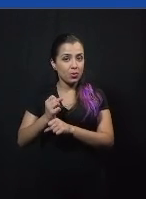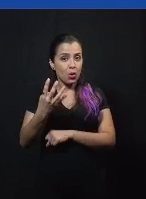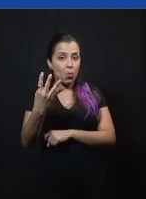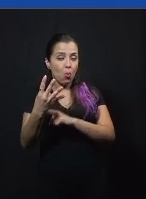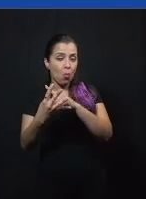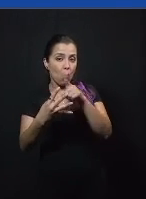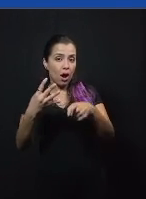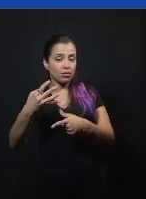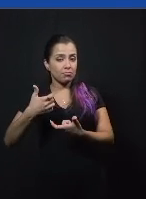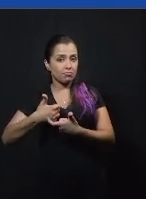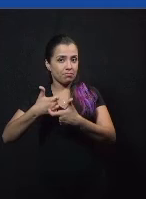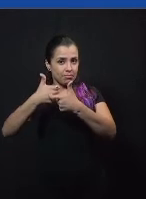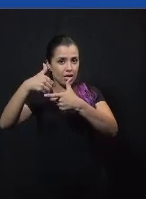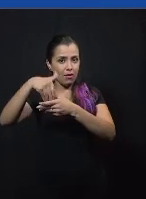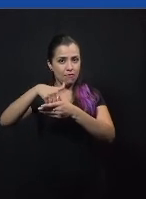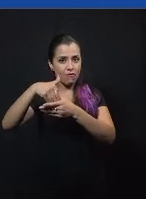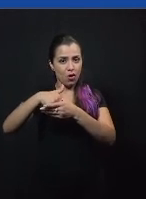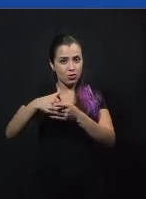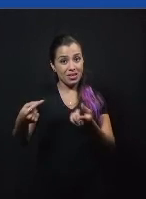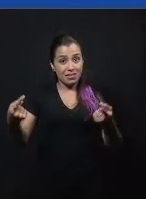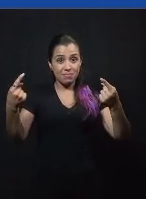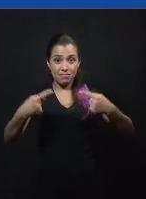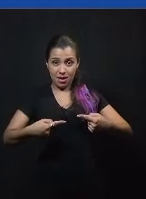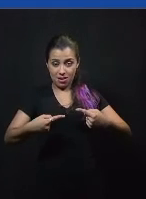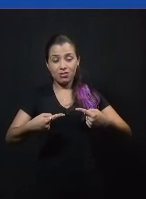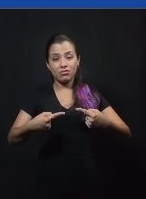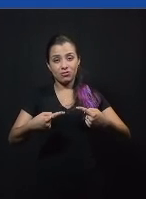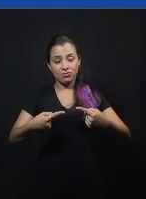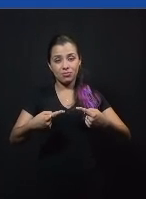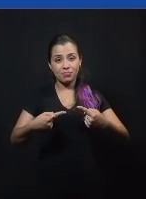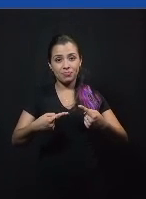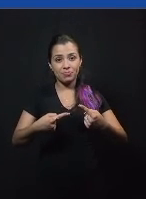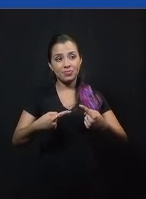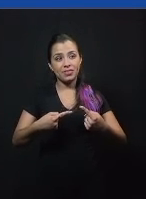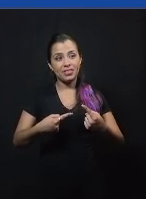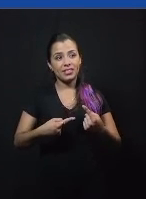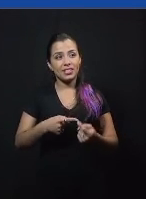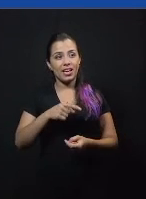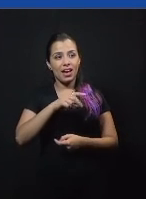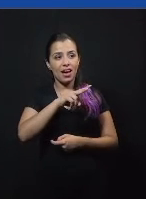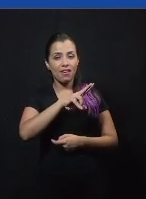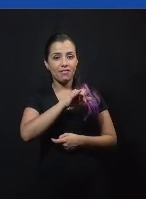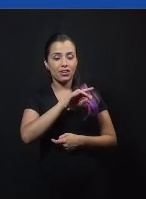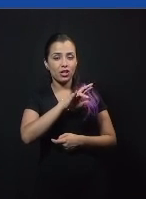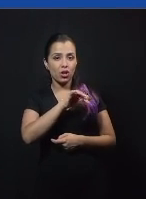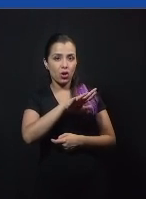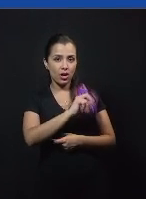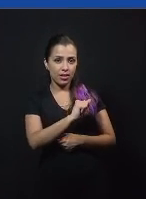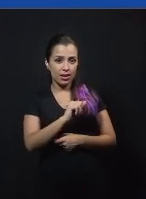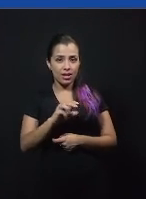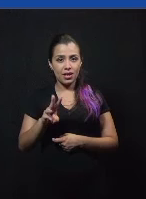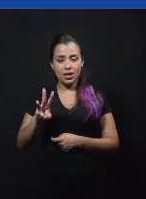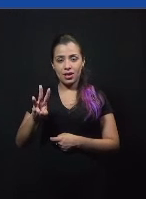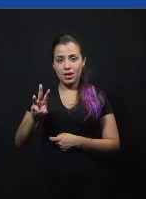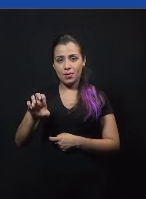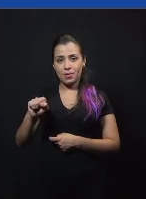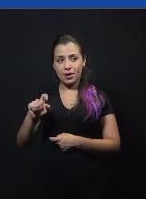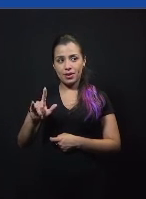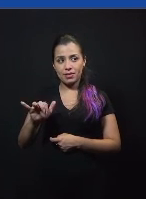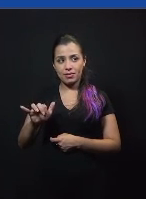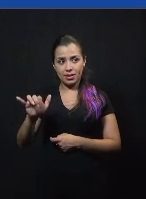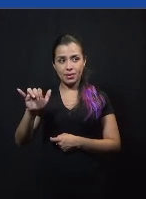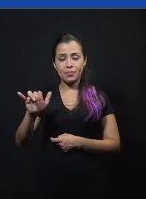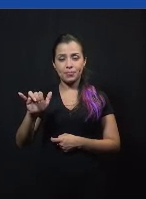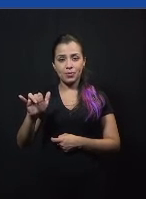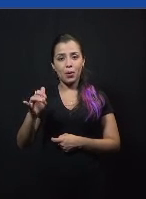empate né entre Vick e Wesley Vitória e Wesley parabéns gente o pessoal